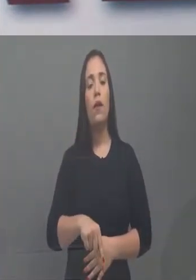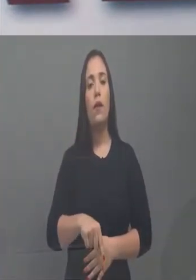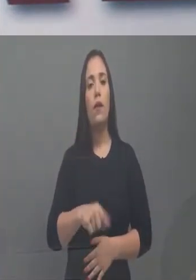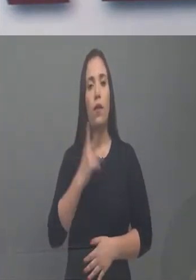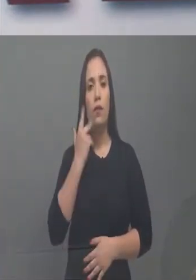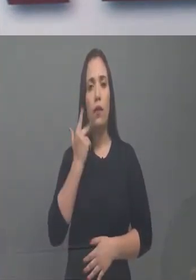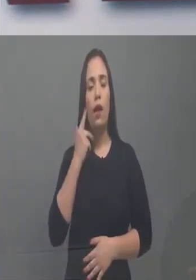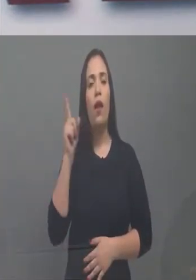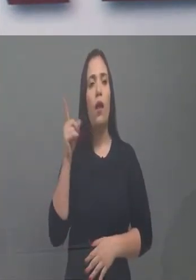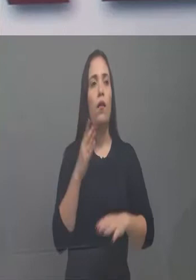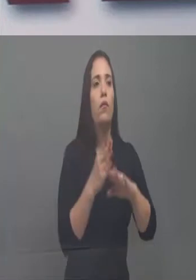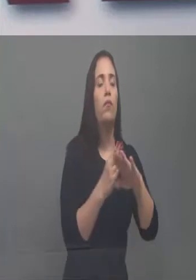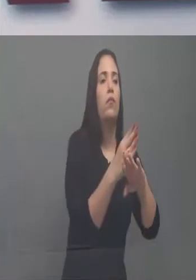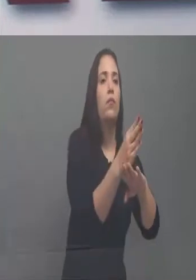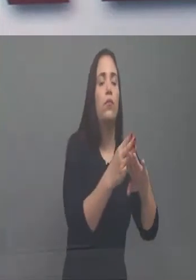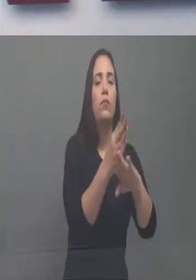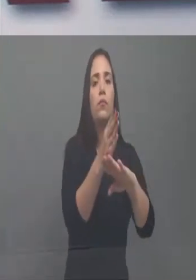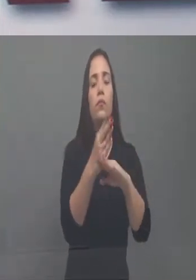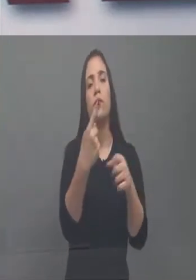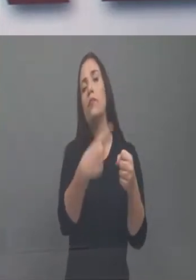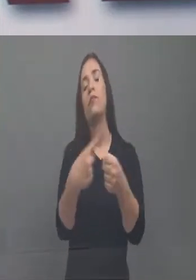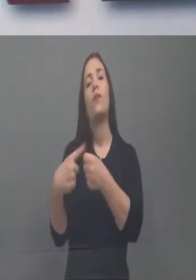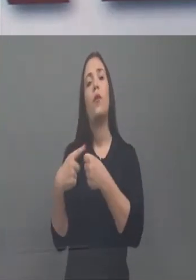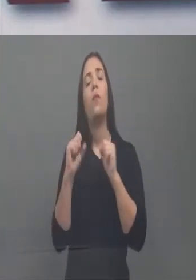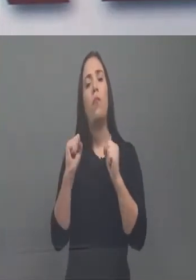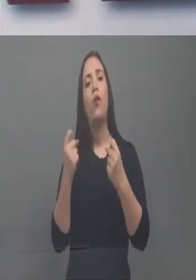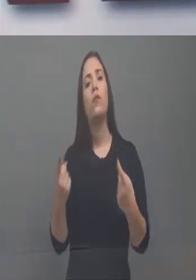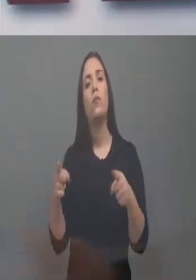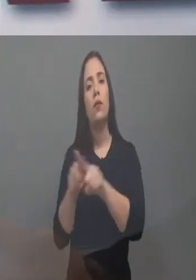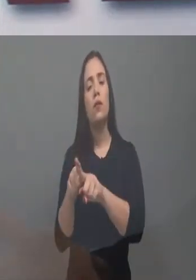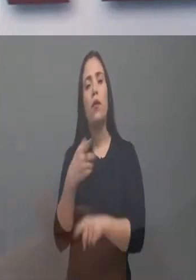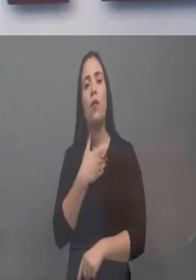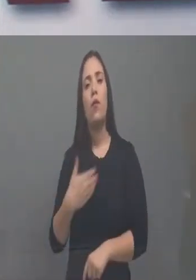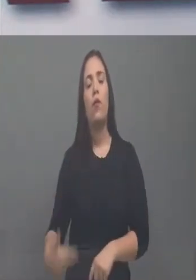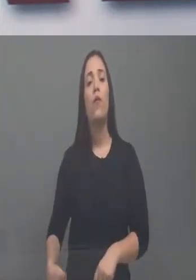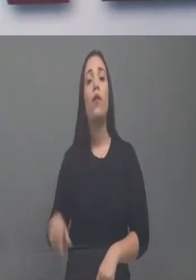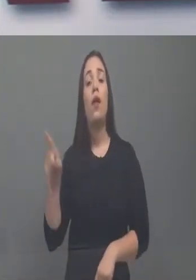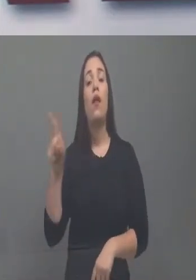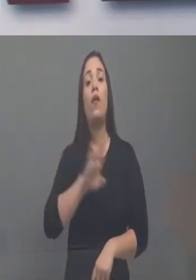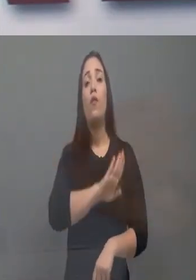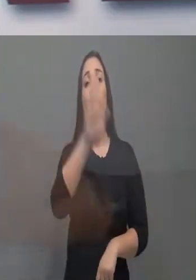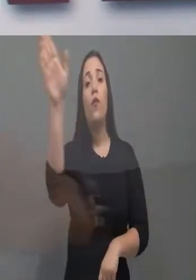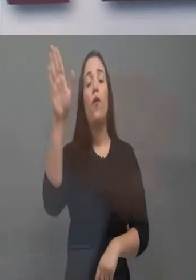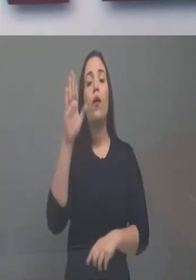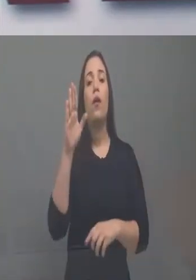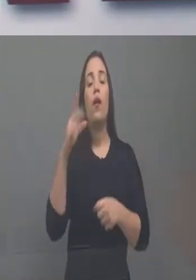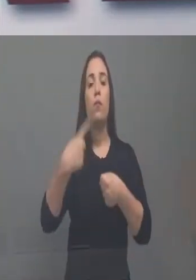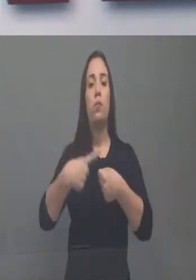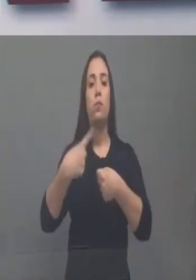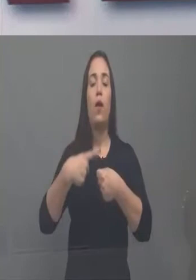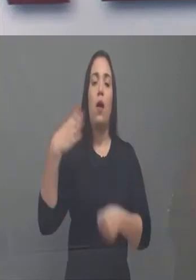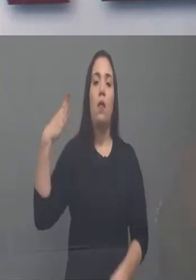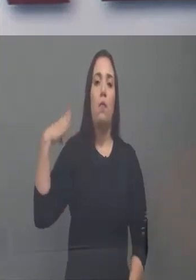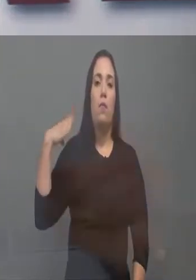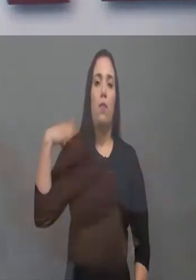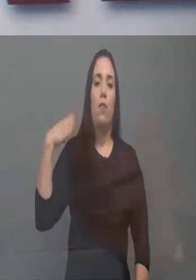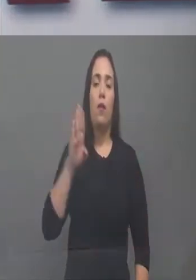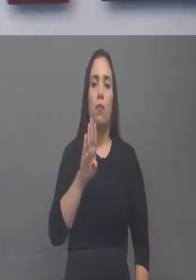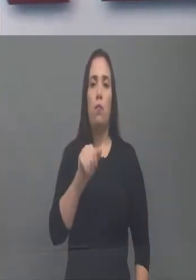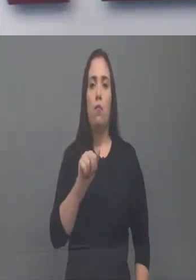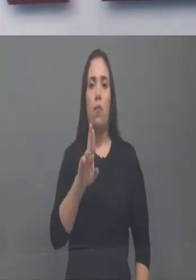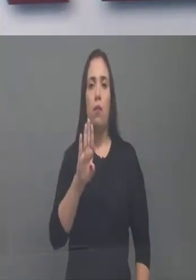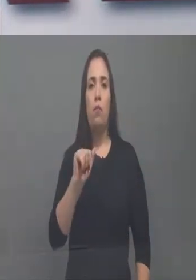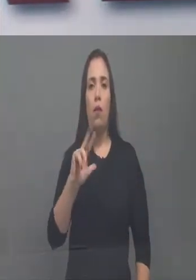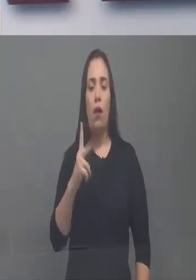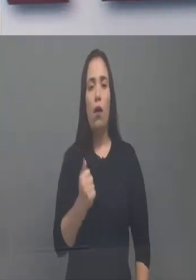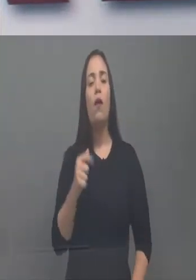os municípios, o Estado pode ajudar, como fizemos agora em Barbalha, tem uma caminhada com Maria também. Pois é, pois é,